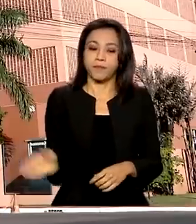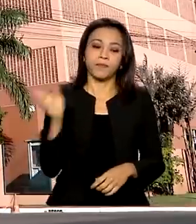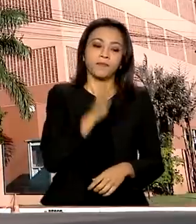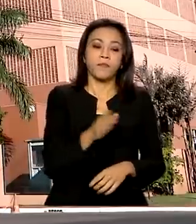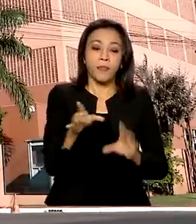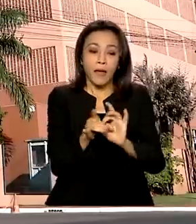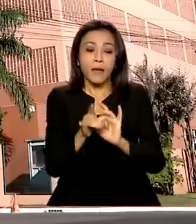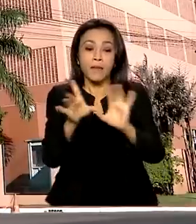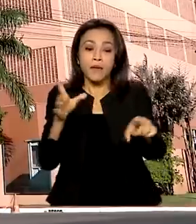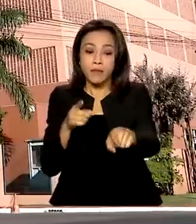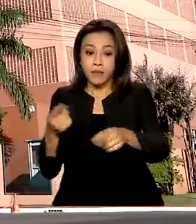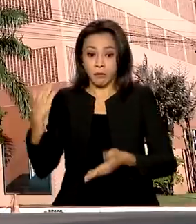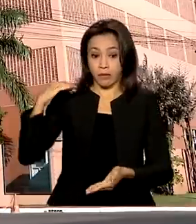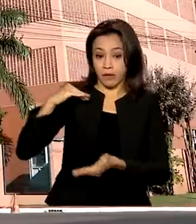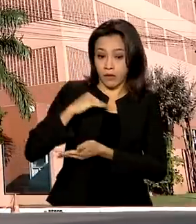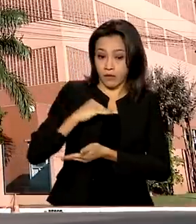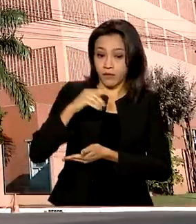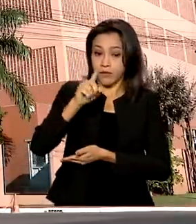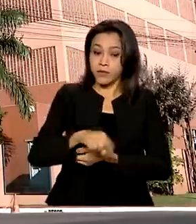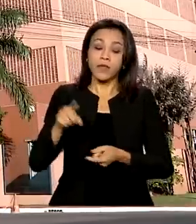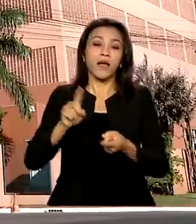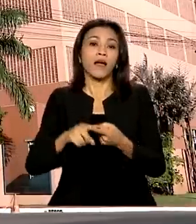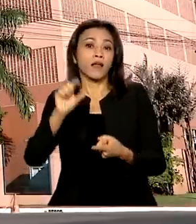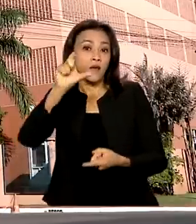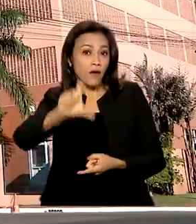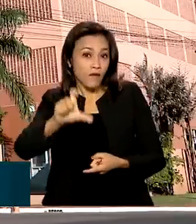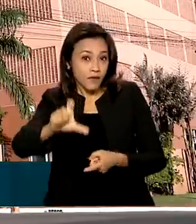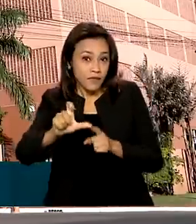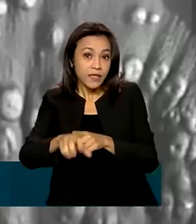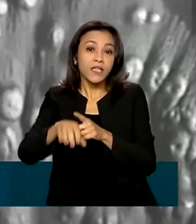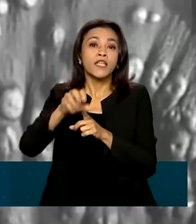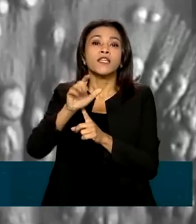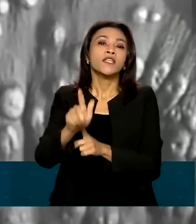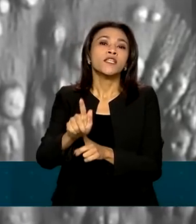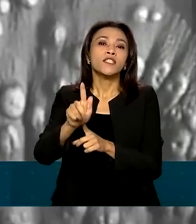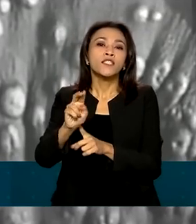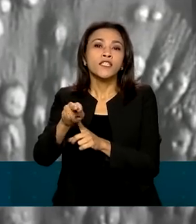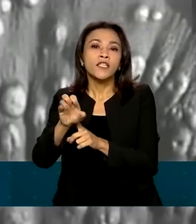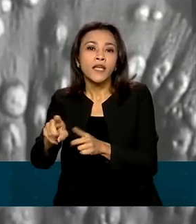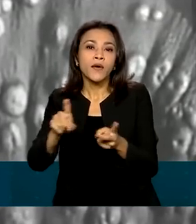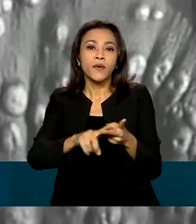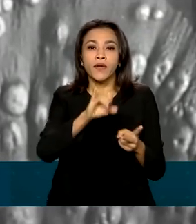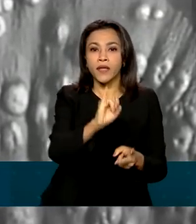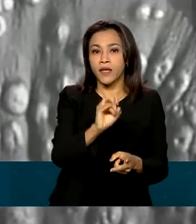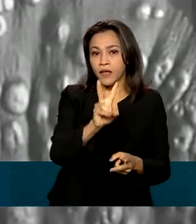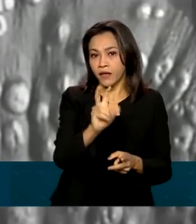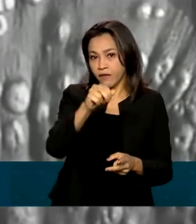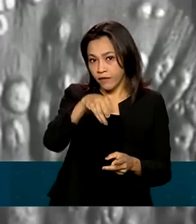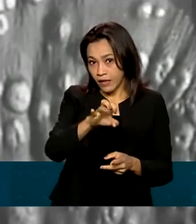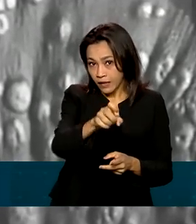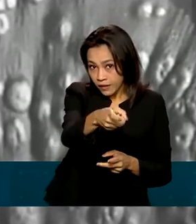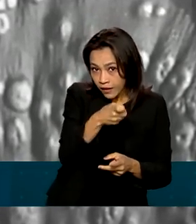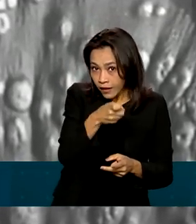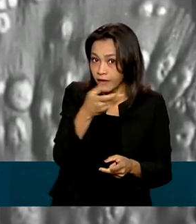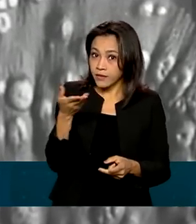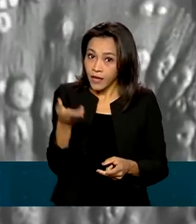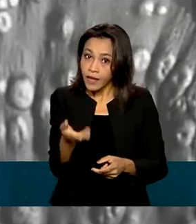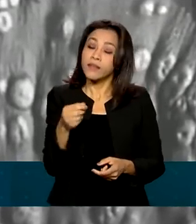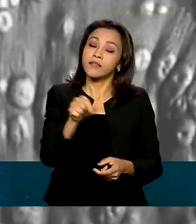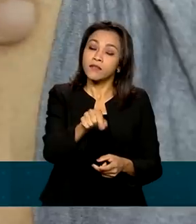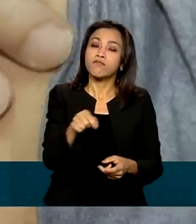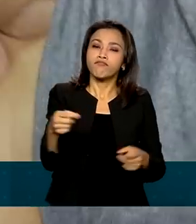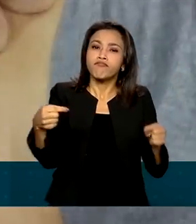dada pela Anvisa é para a vacina Gineos ou Invanex, imunizante contra a varíola comum e a varíola dos